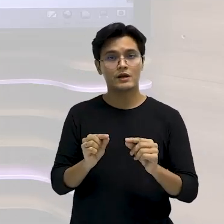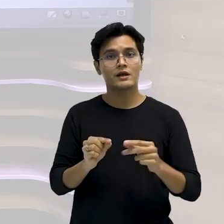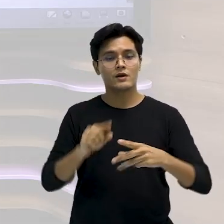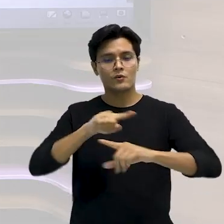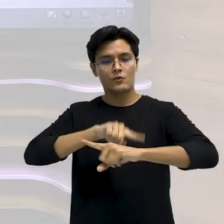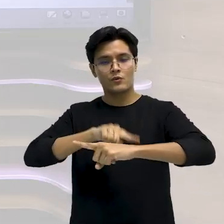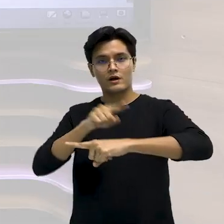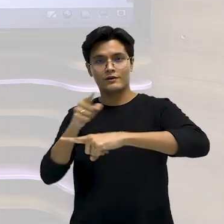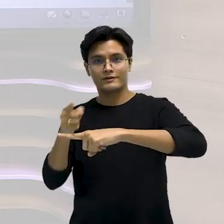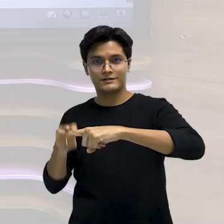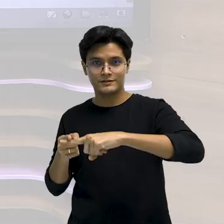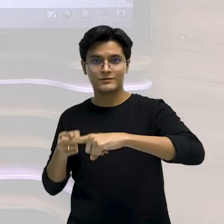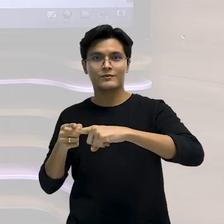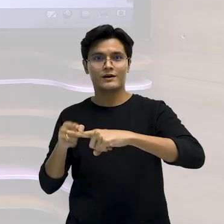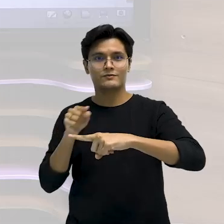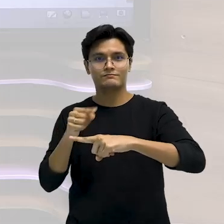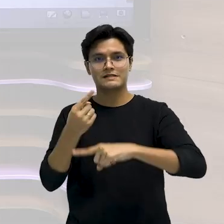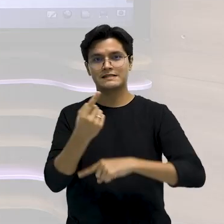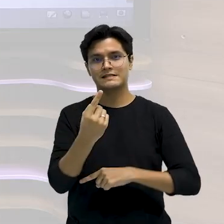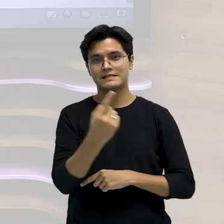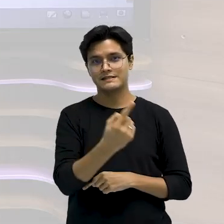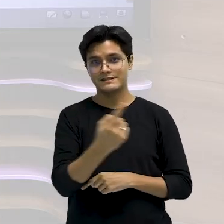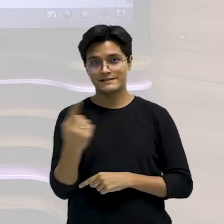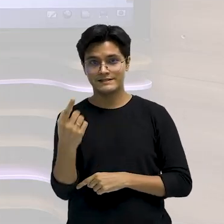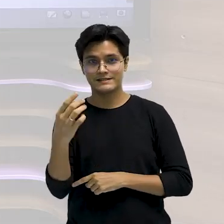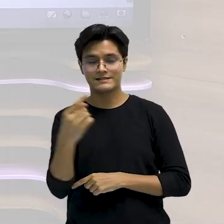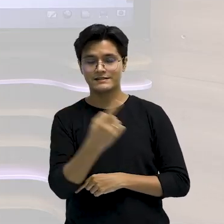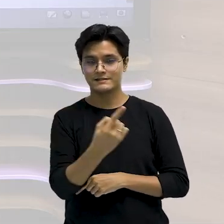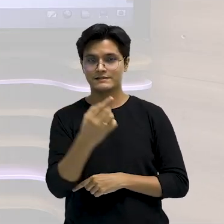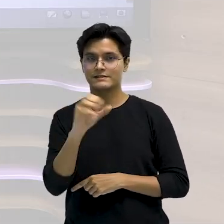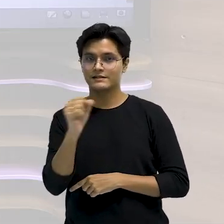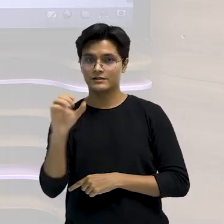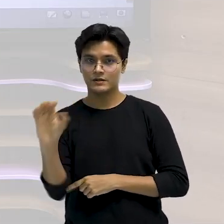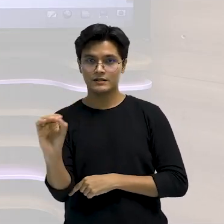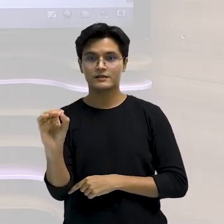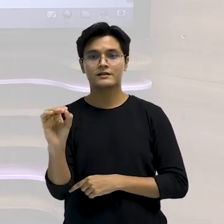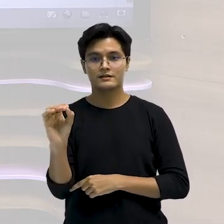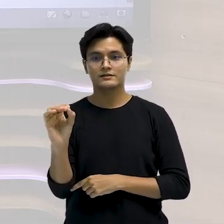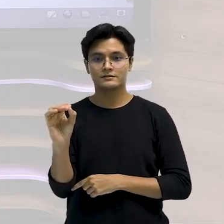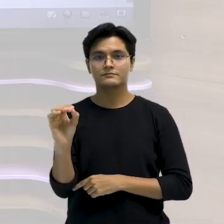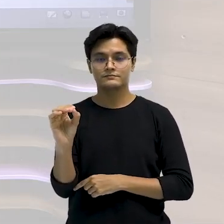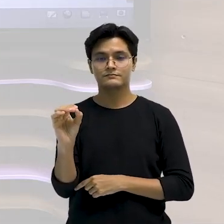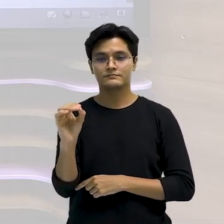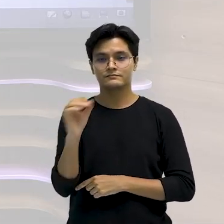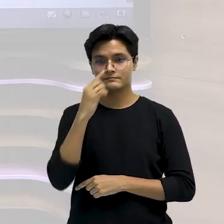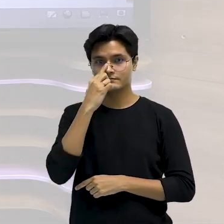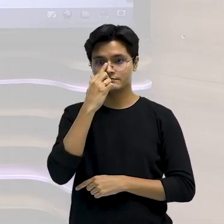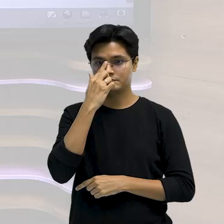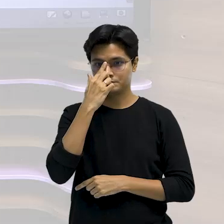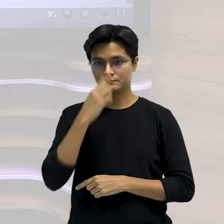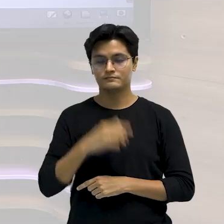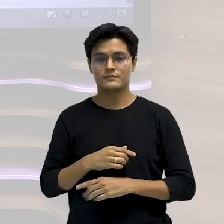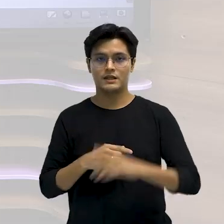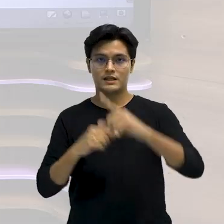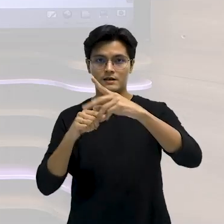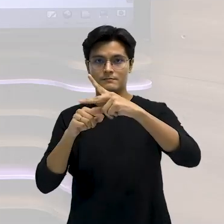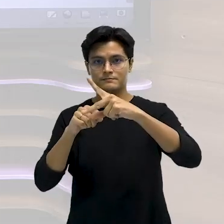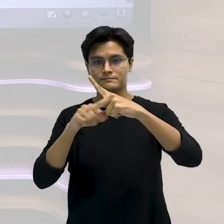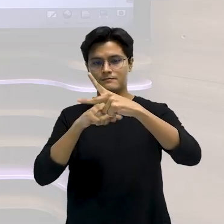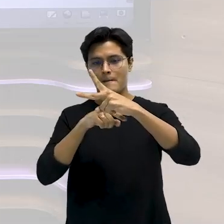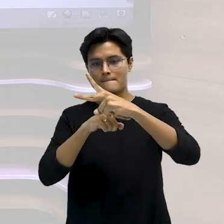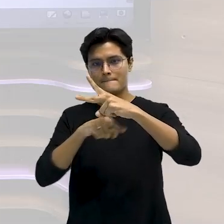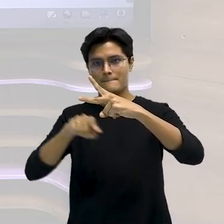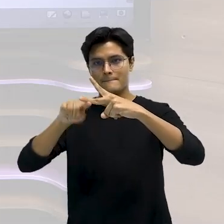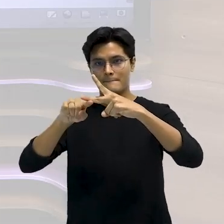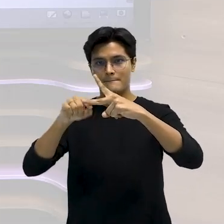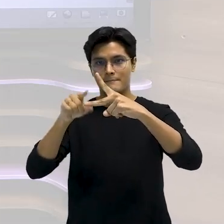mede 180 graus. O ângulo raso, ele sai daqui, e vai até ali. Então, se eu já